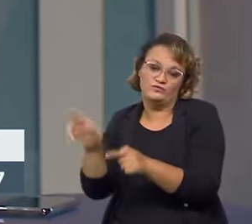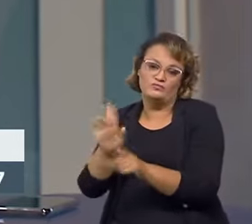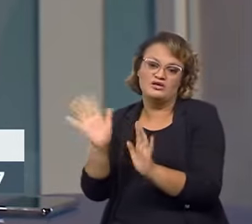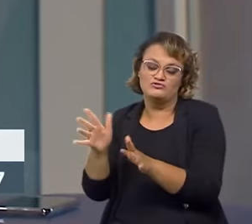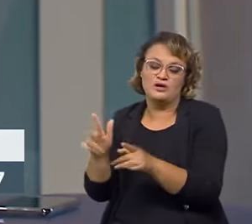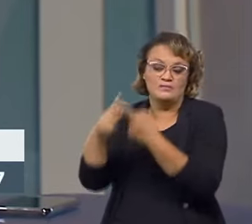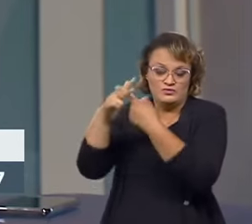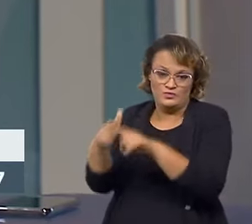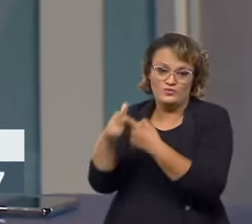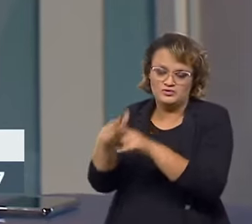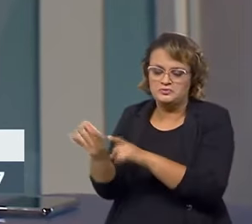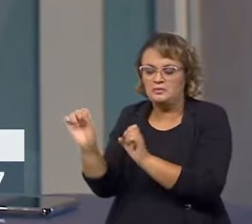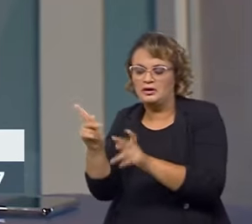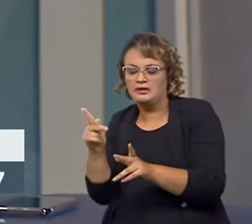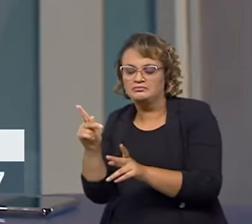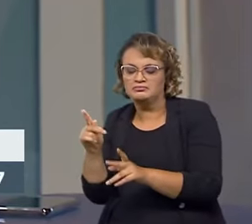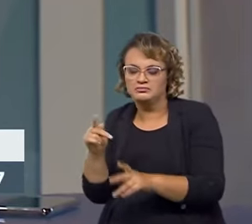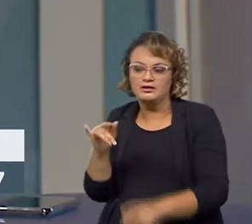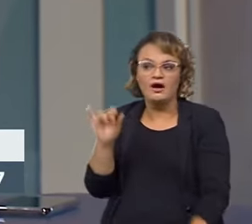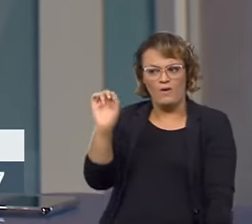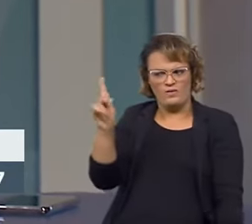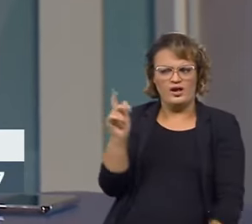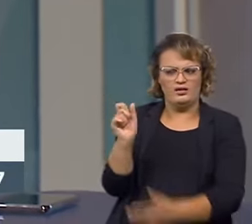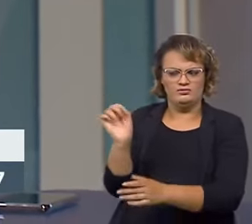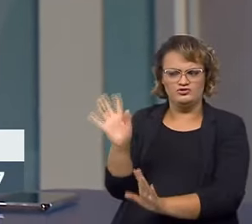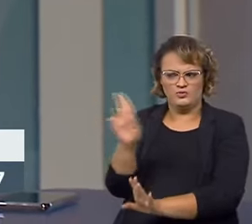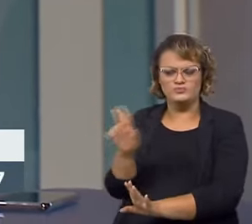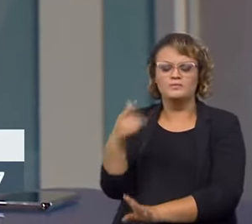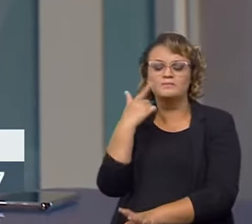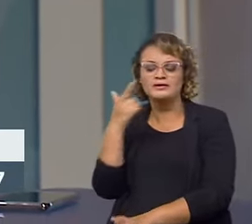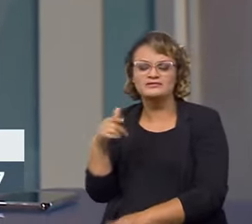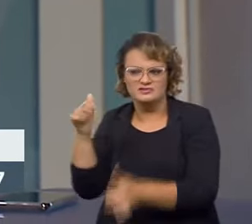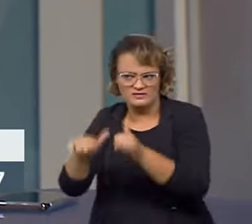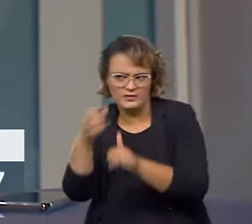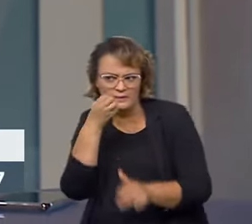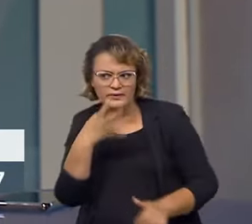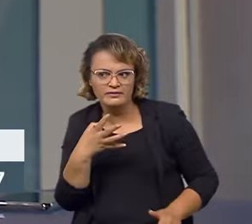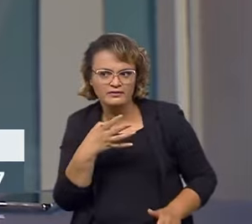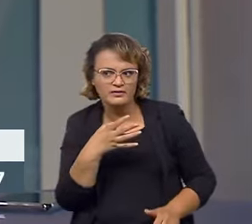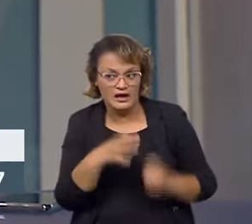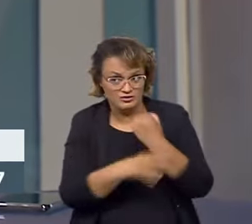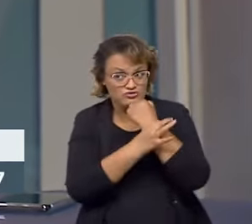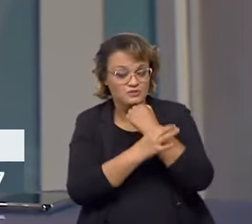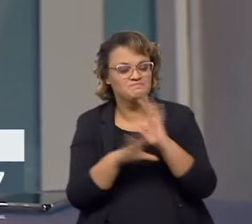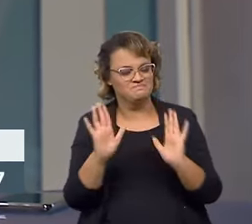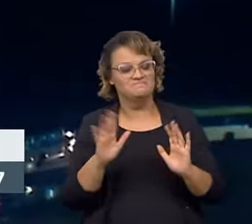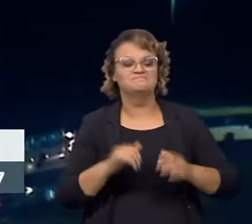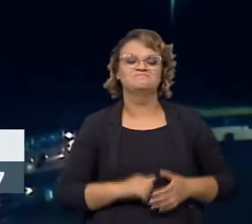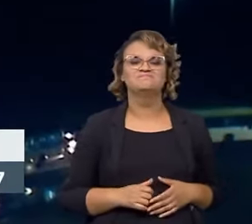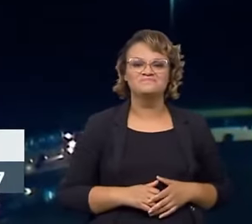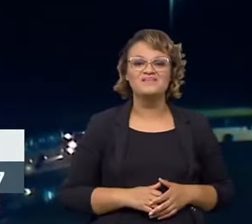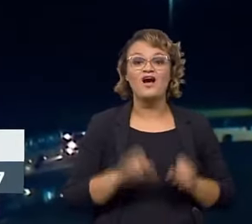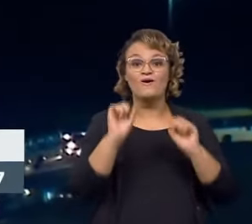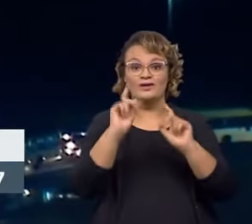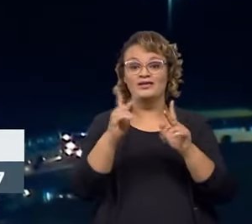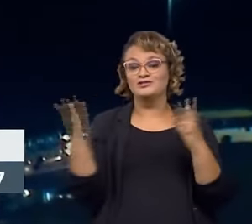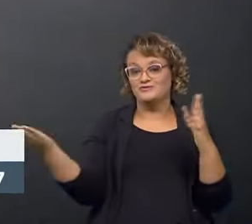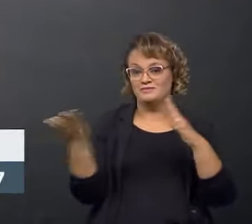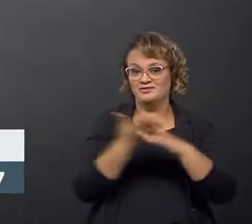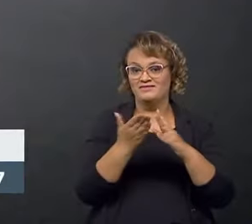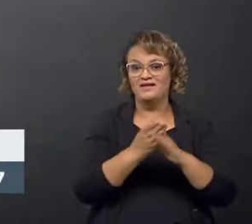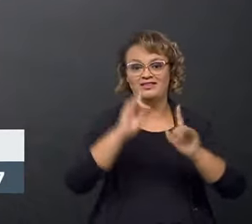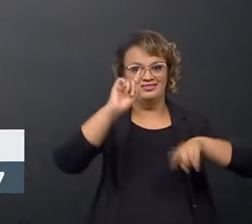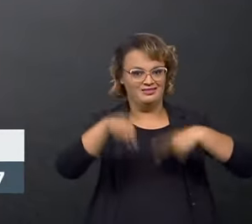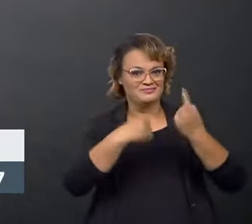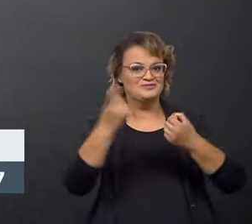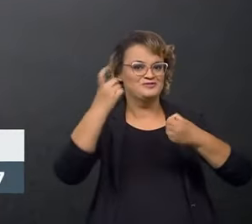seja para caminhão, para ônibus, ou para automóvel, que ele tenha garantia que o seu produto vai funcionar. Muito bem, a gente vai agora para um rápido